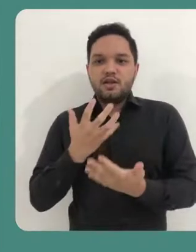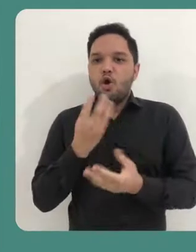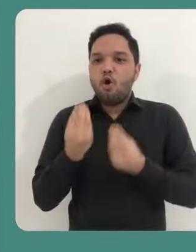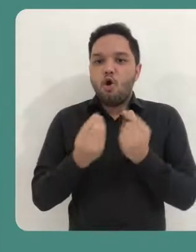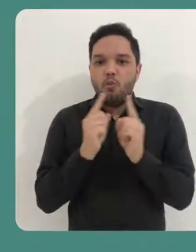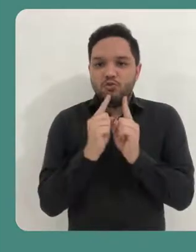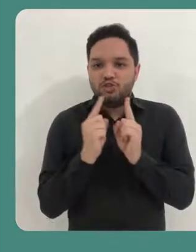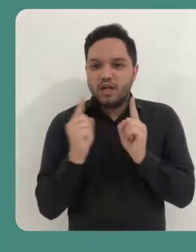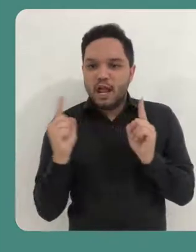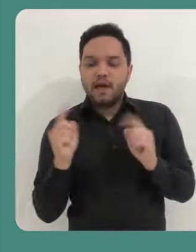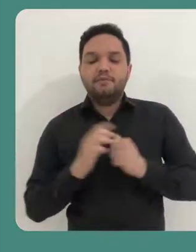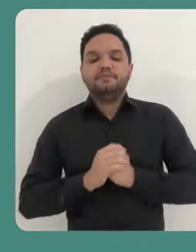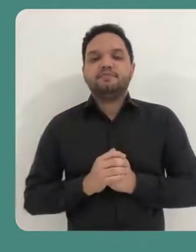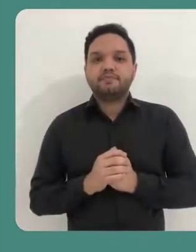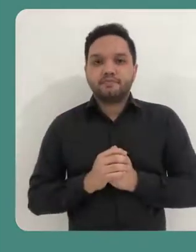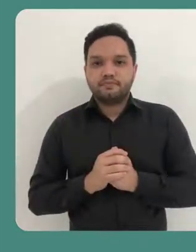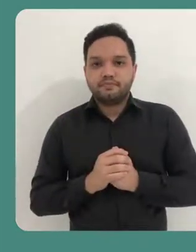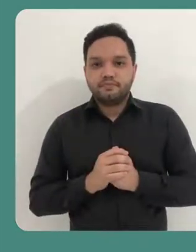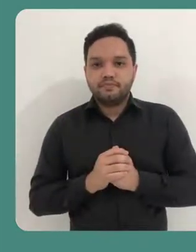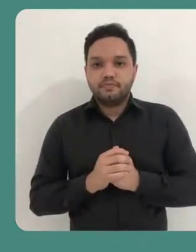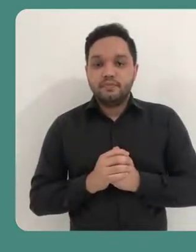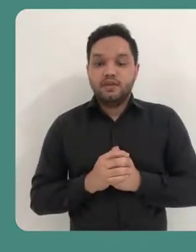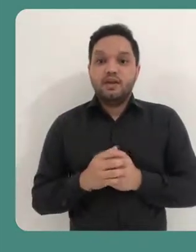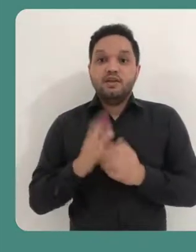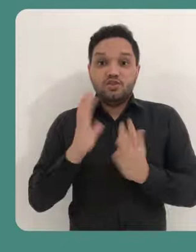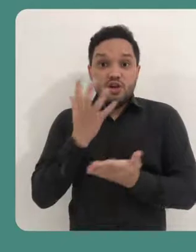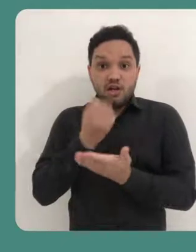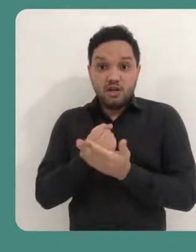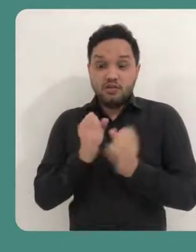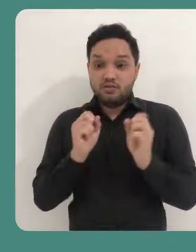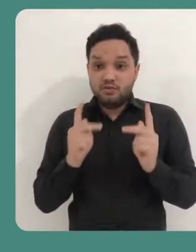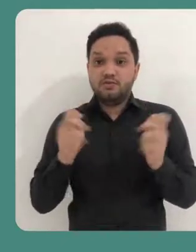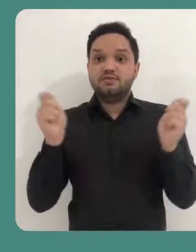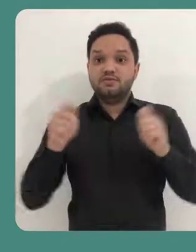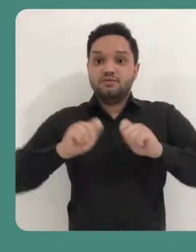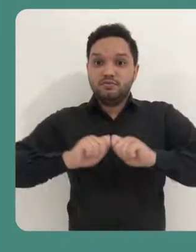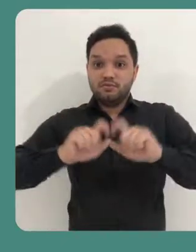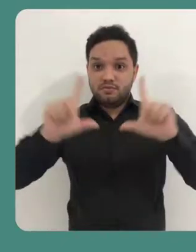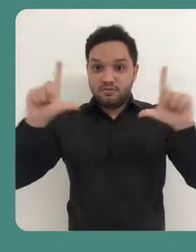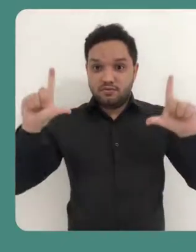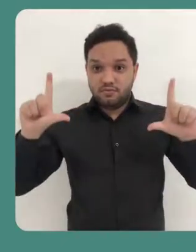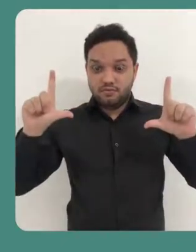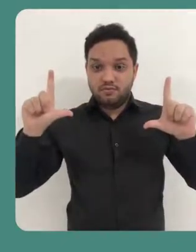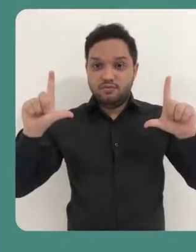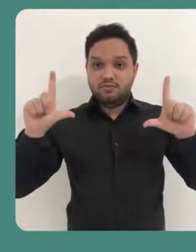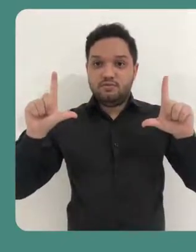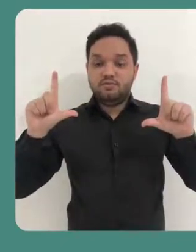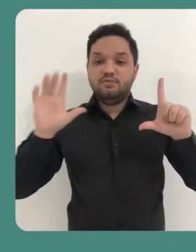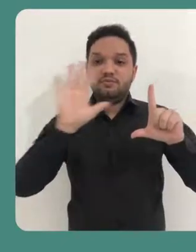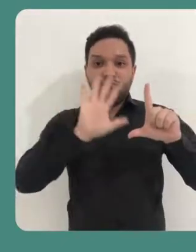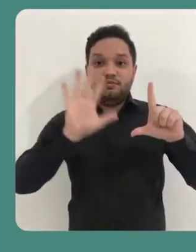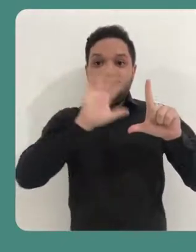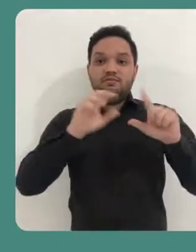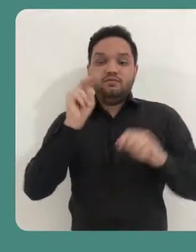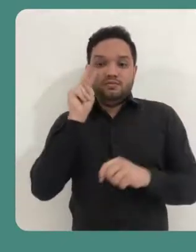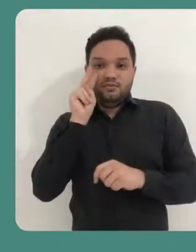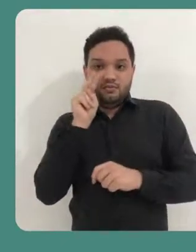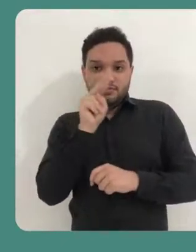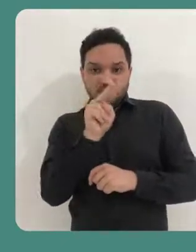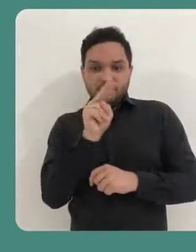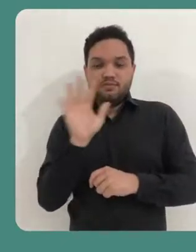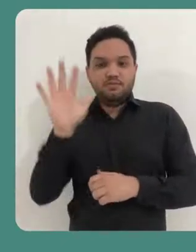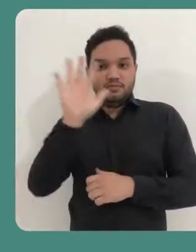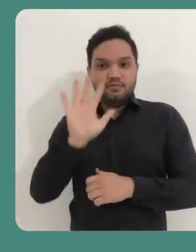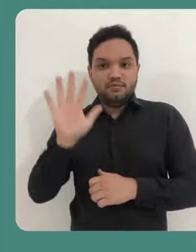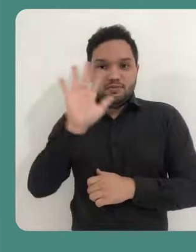instalação. Uma vez iniciado o software CIMAP Tools, ele vai abrir para você esta janela. Então aqui